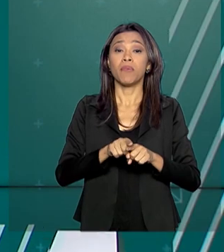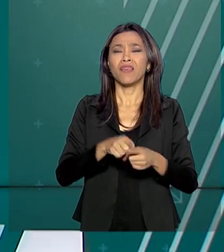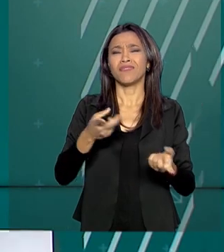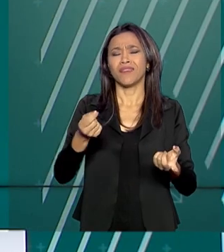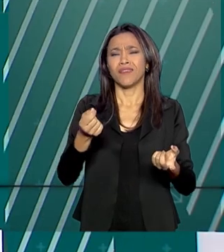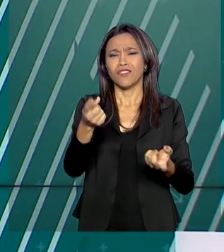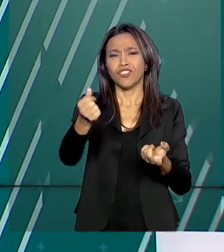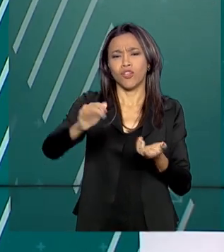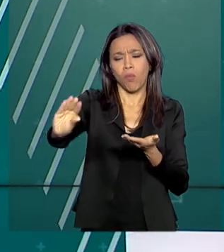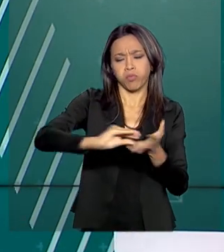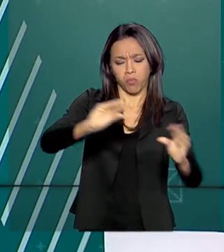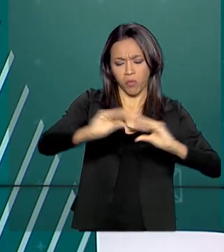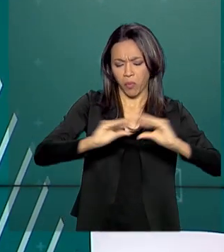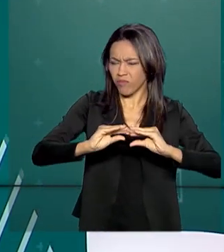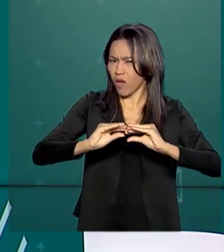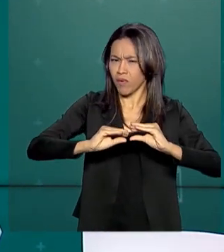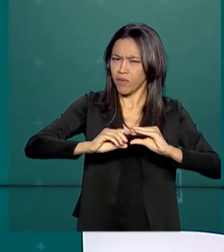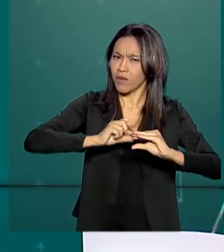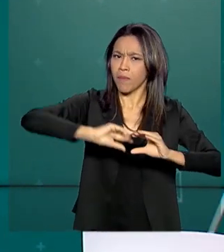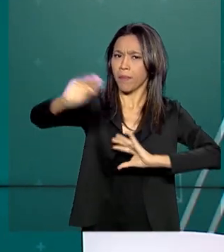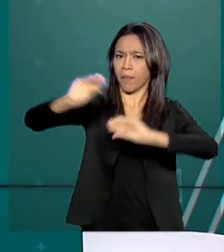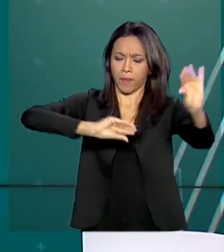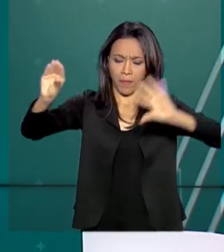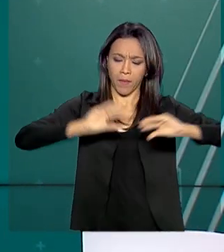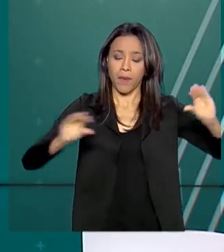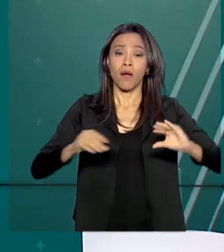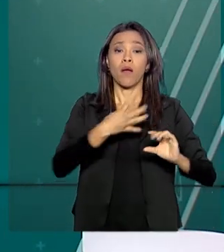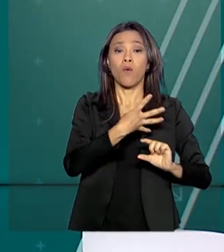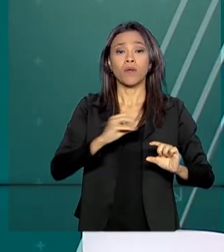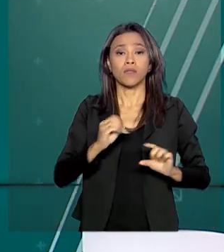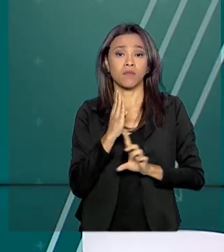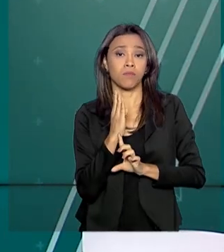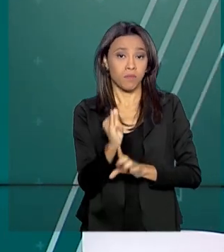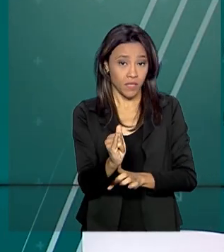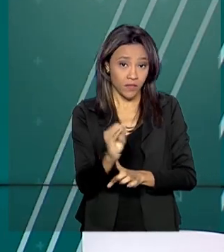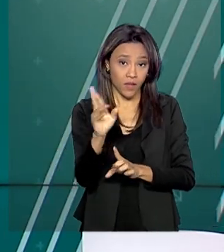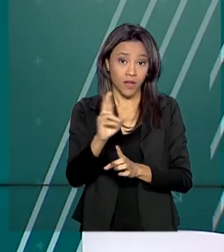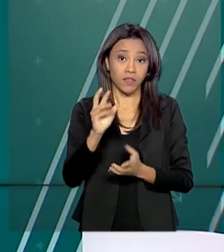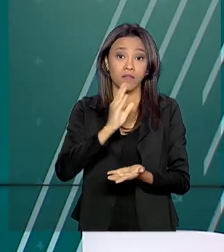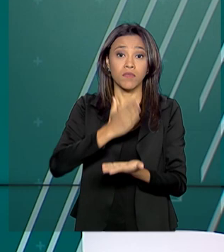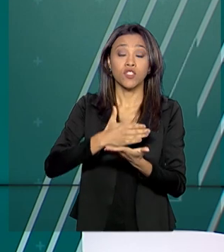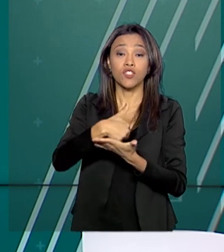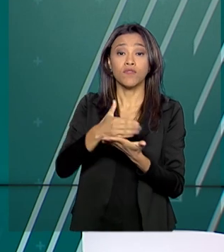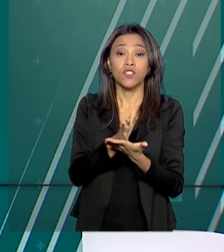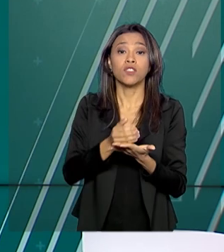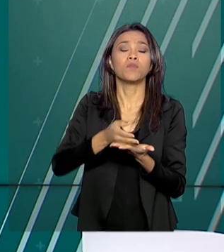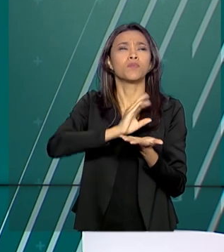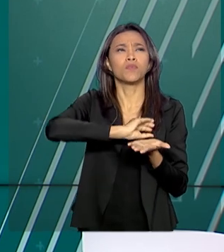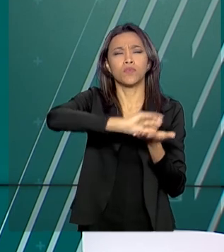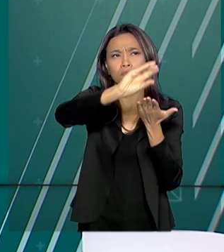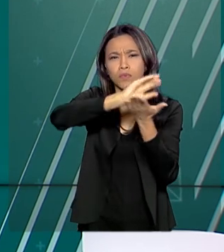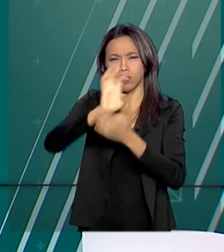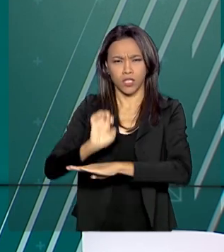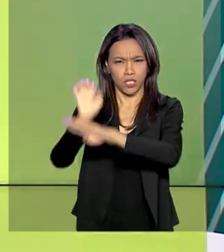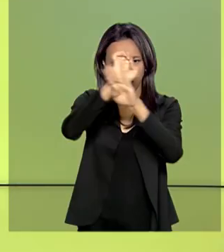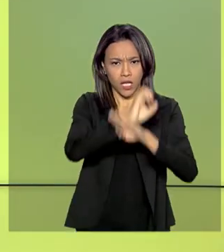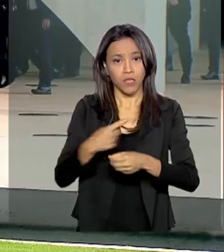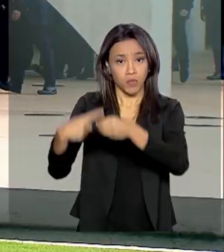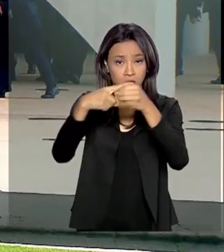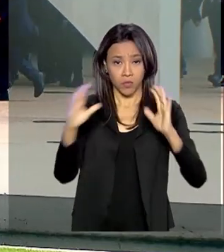recursos, repassando 400 bilhões de reais para estados e municípios nos próximos 15 anos.